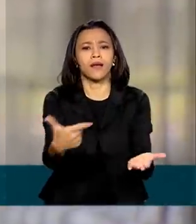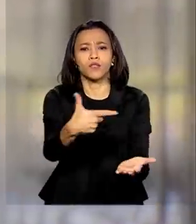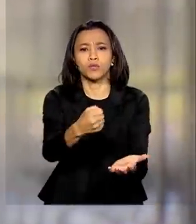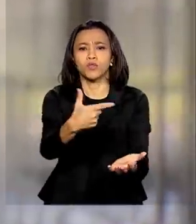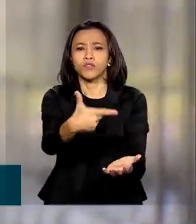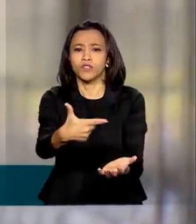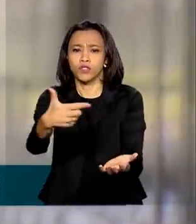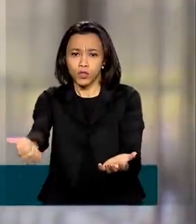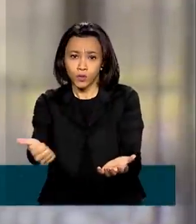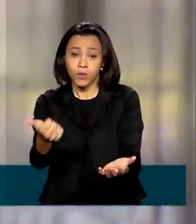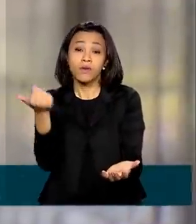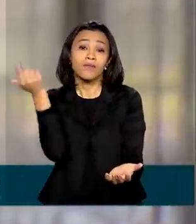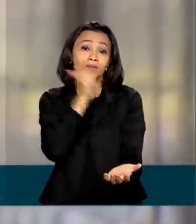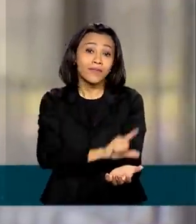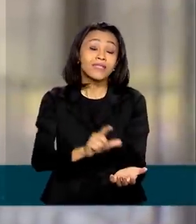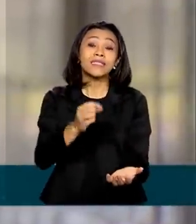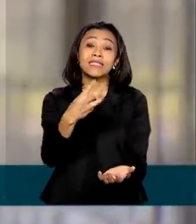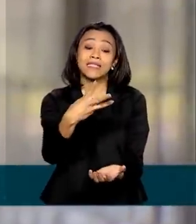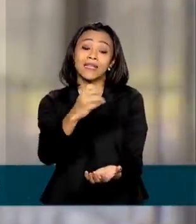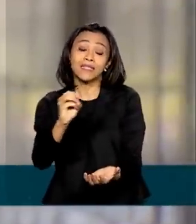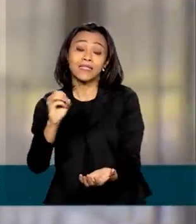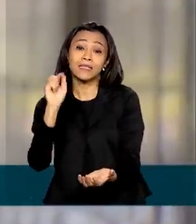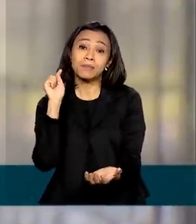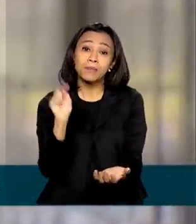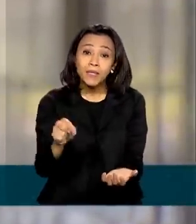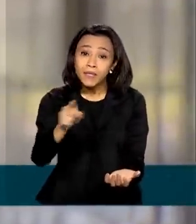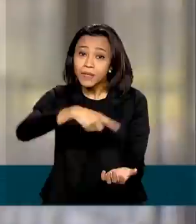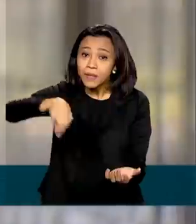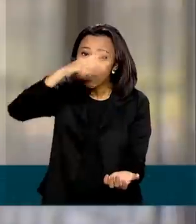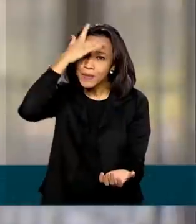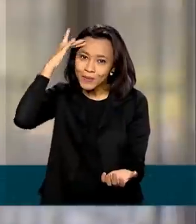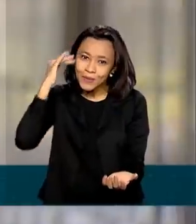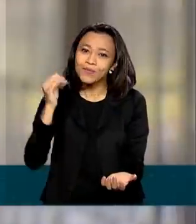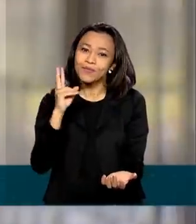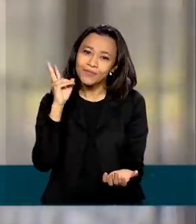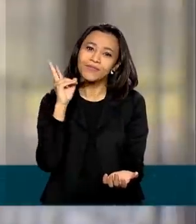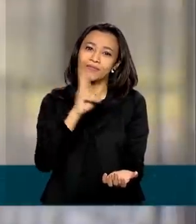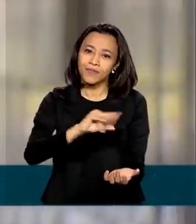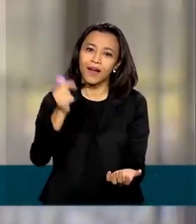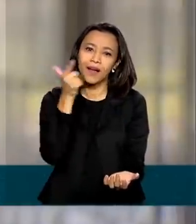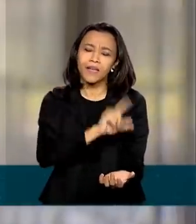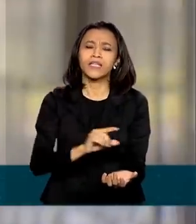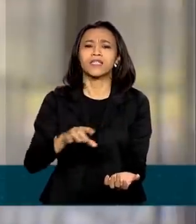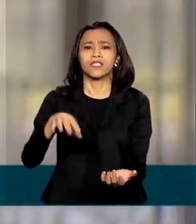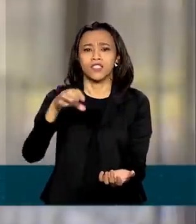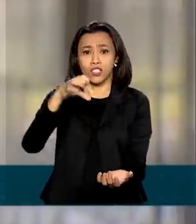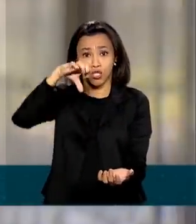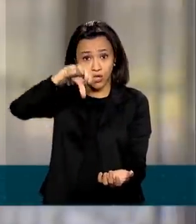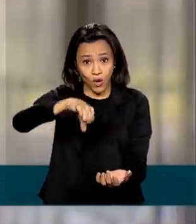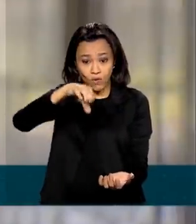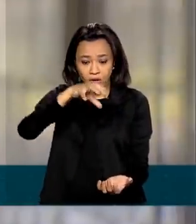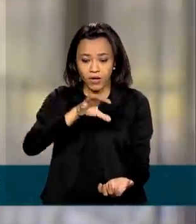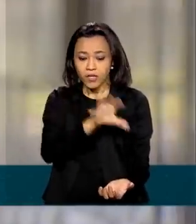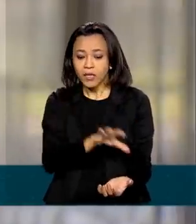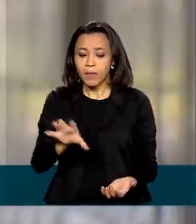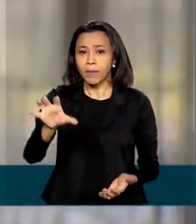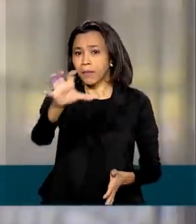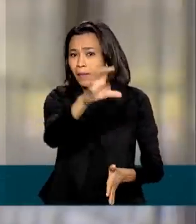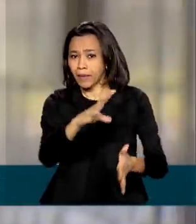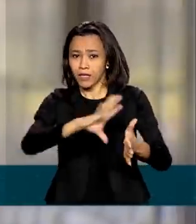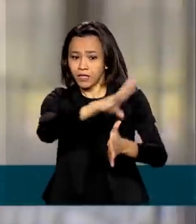beneficiadas 300 mil pessoas que vivem em áreas remotas dos nove estados da Amazônia, em sua maioria